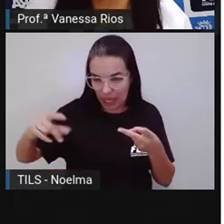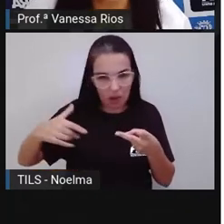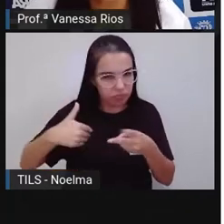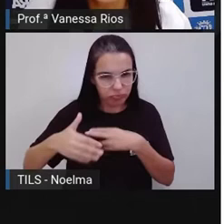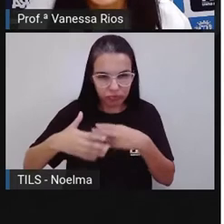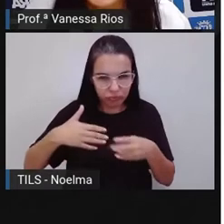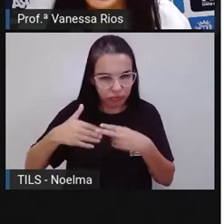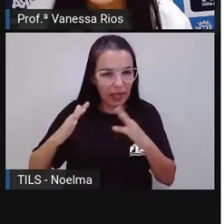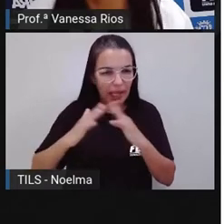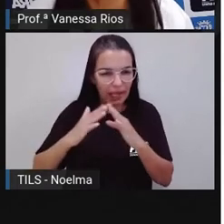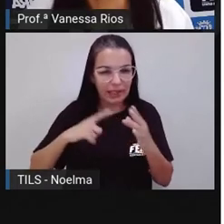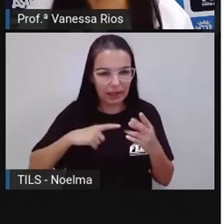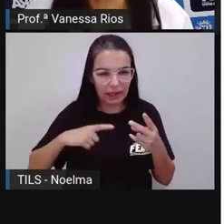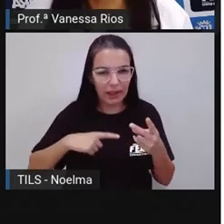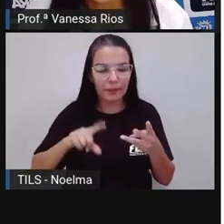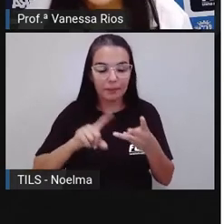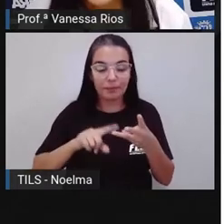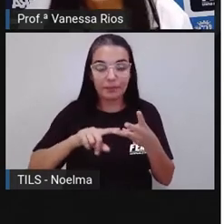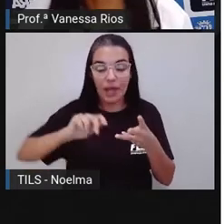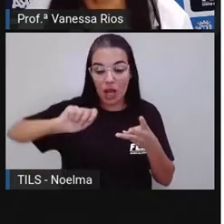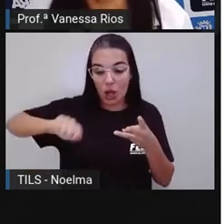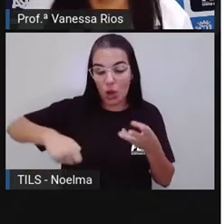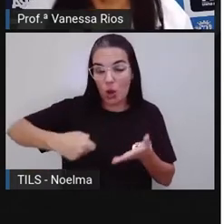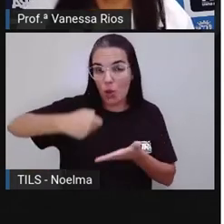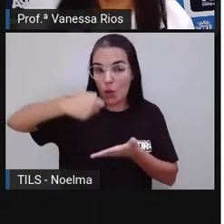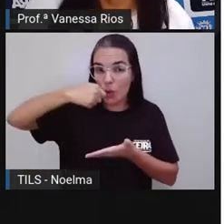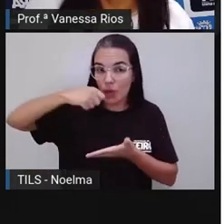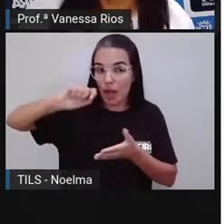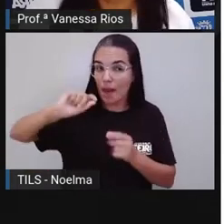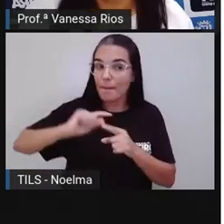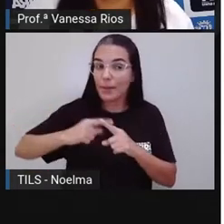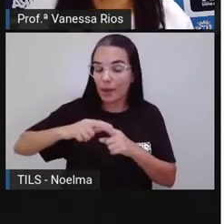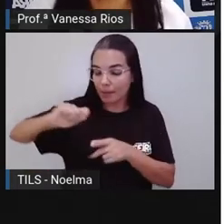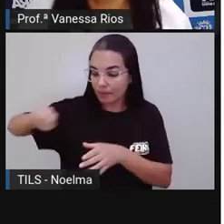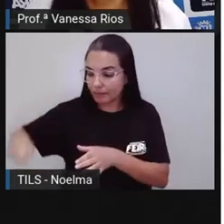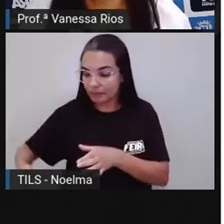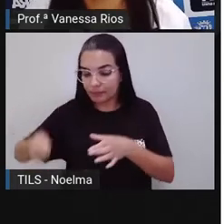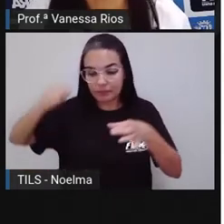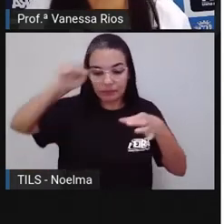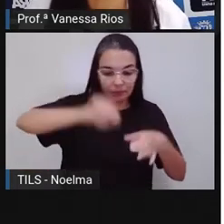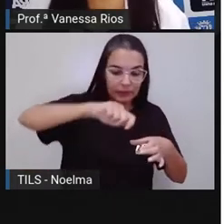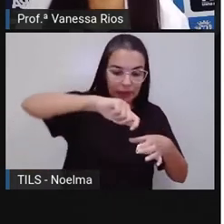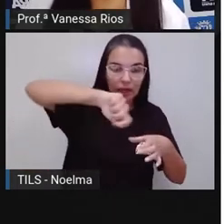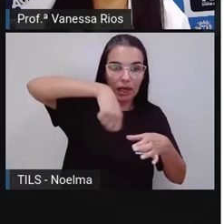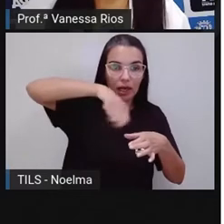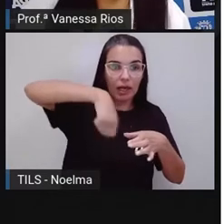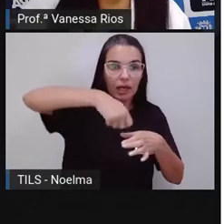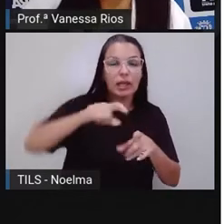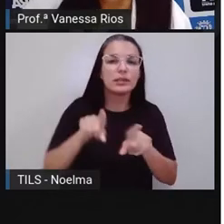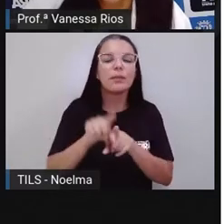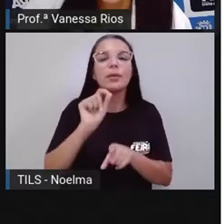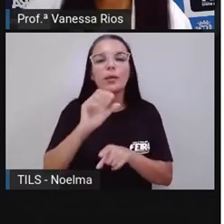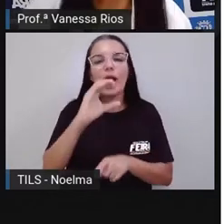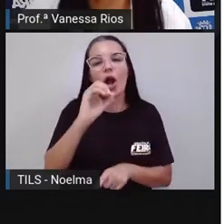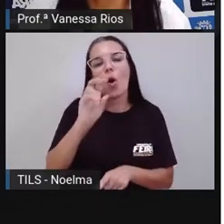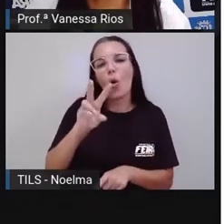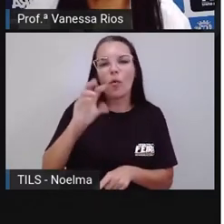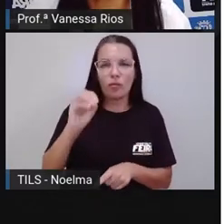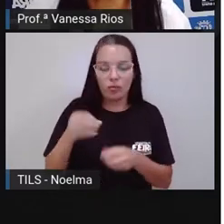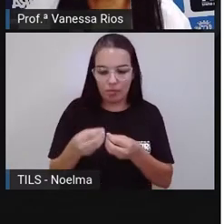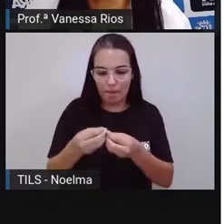aí pra fazer comida, colher pra pegar o sal, né? Pra misturar e a gente vai precisar também de ovo.